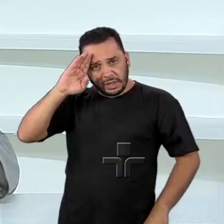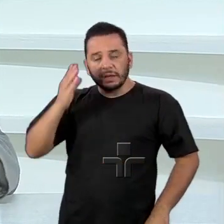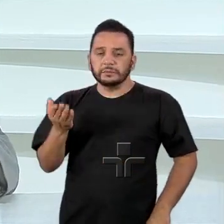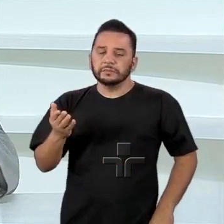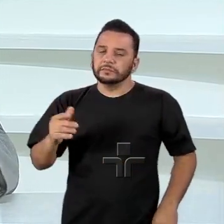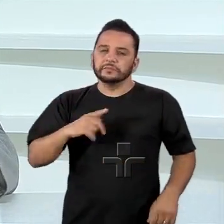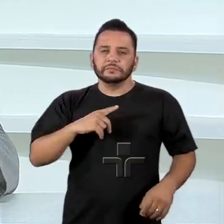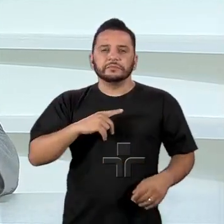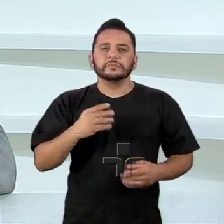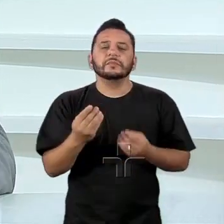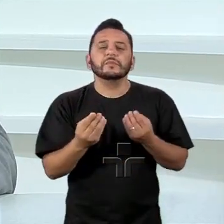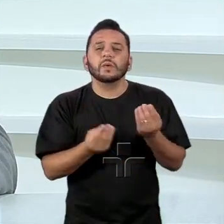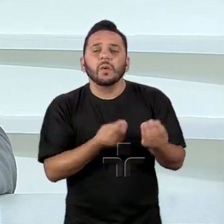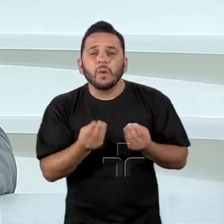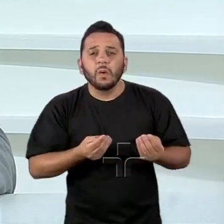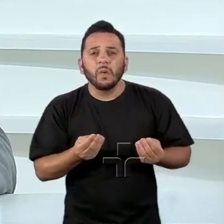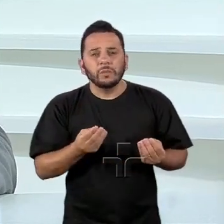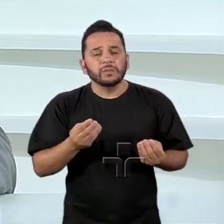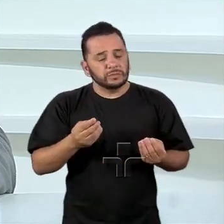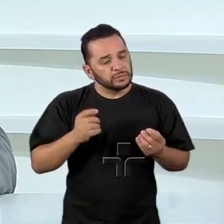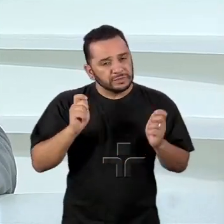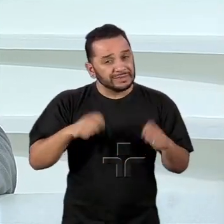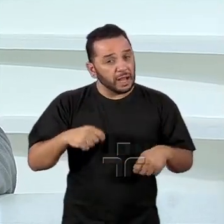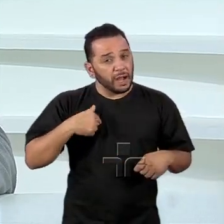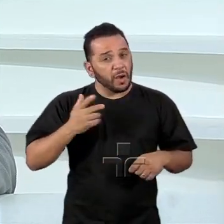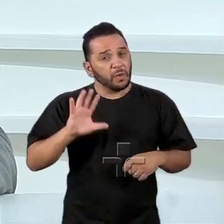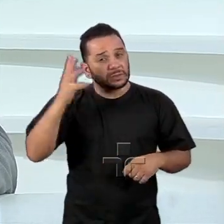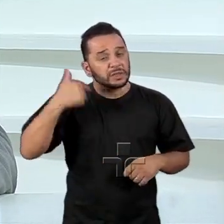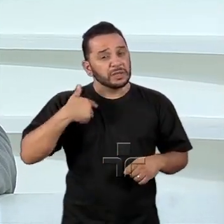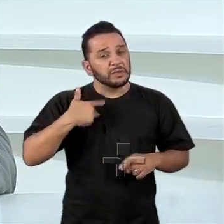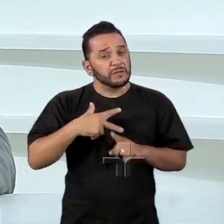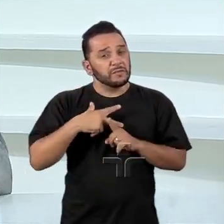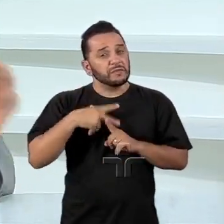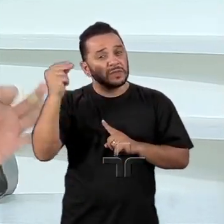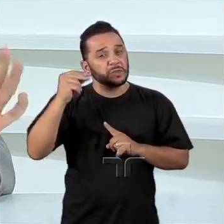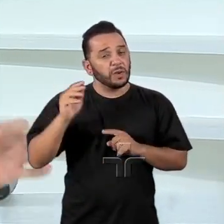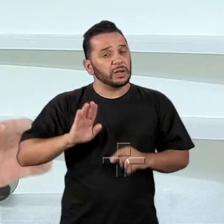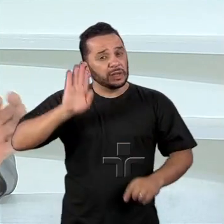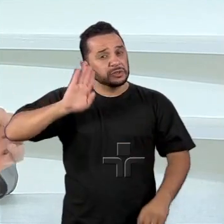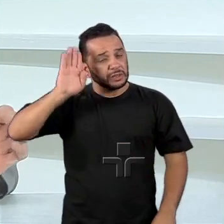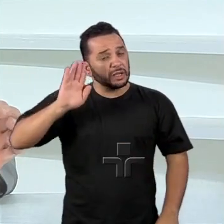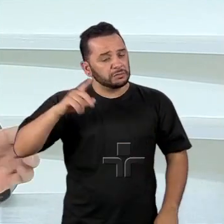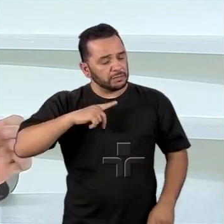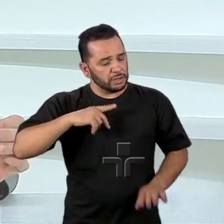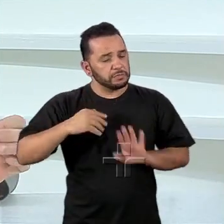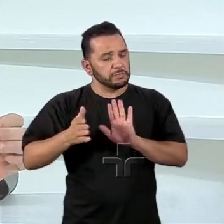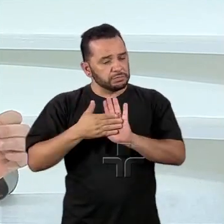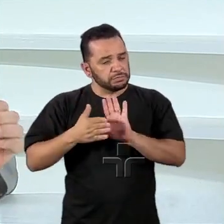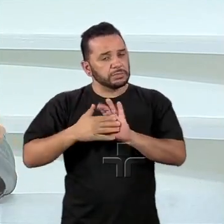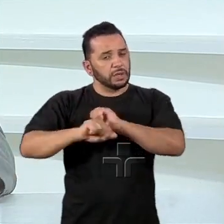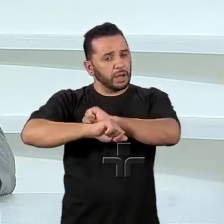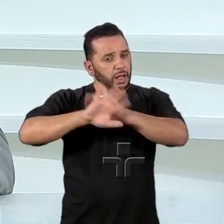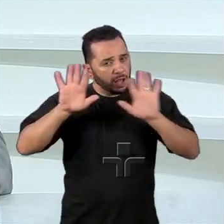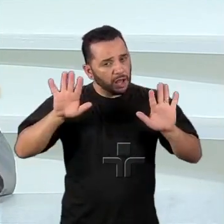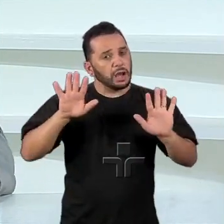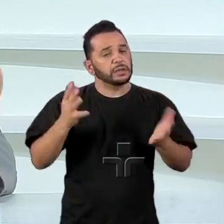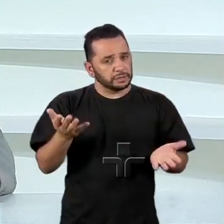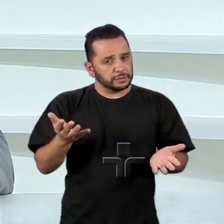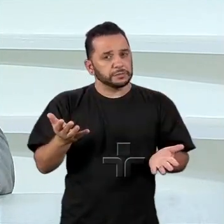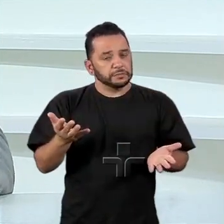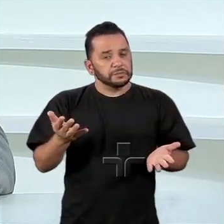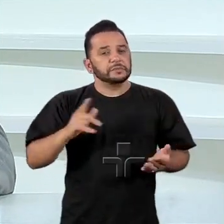um pouco mais de ênfase, no caso de vitória desse candidato. Há uma proposta muito clara, além da